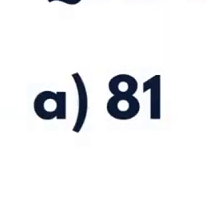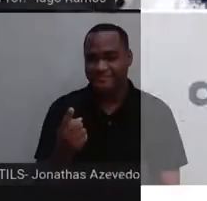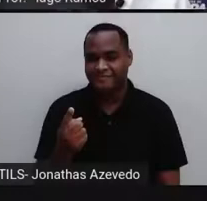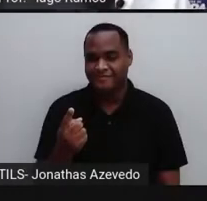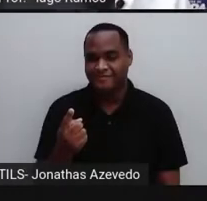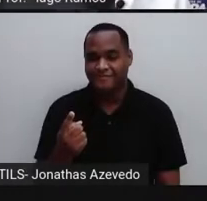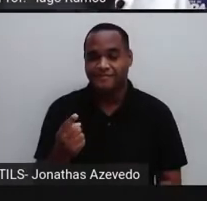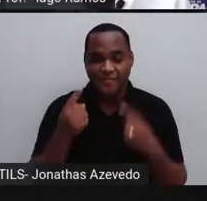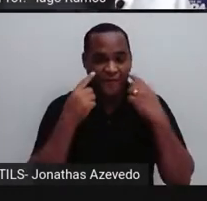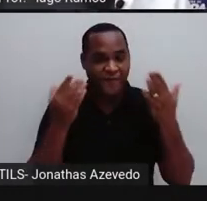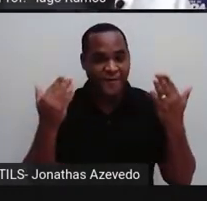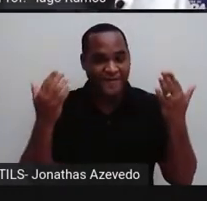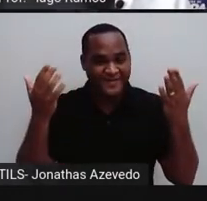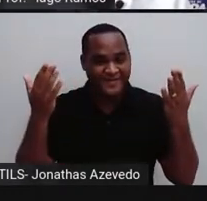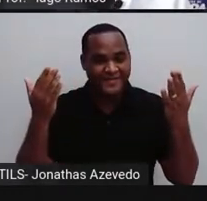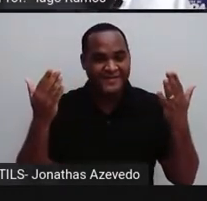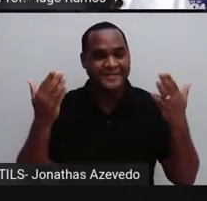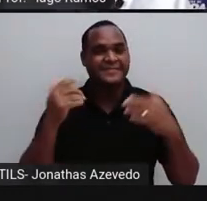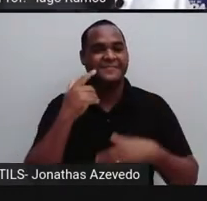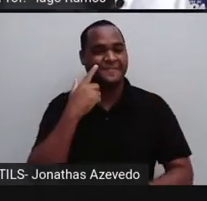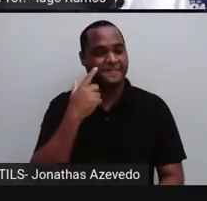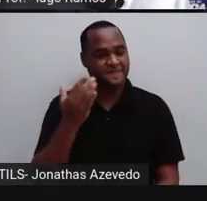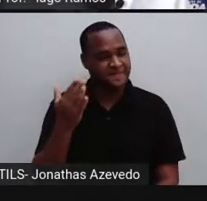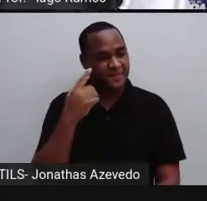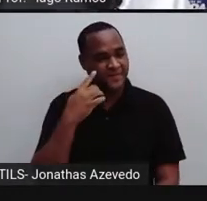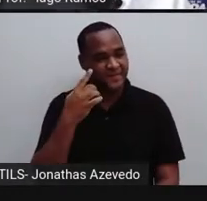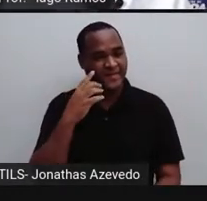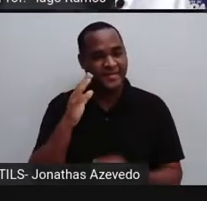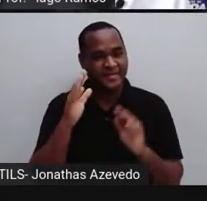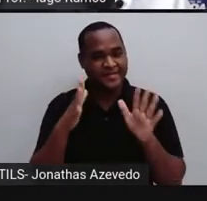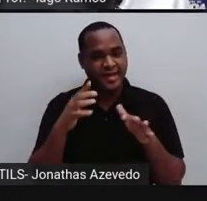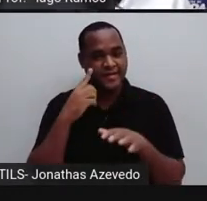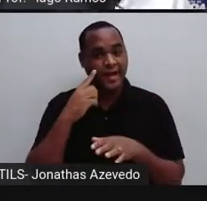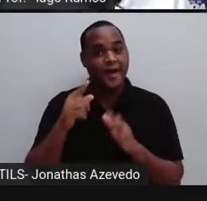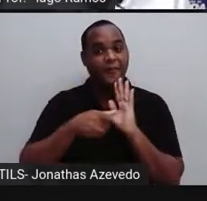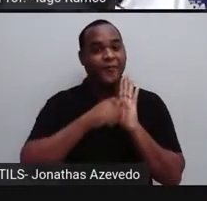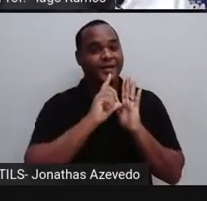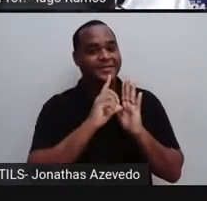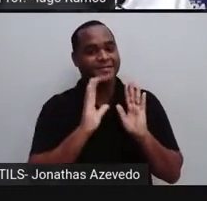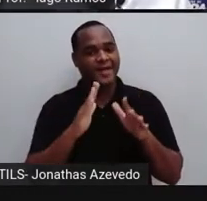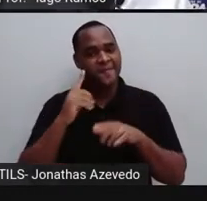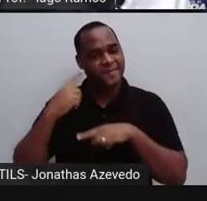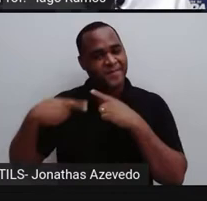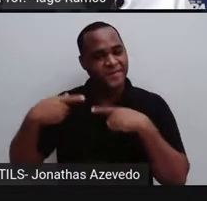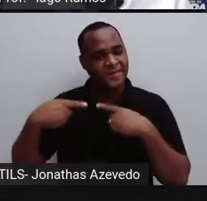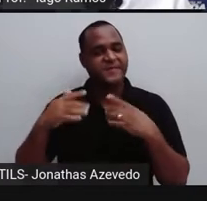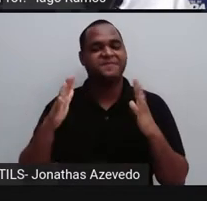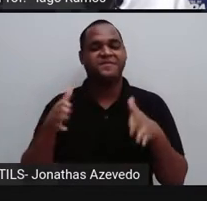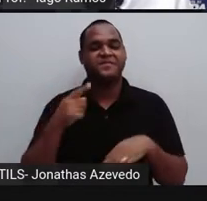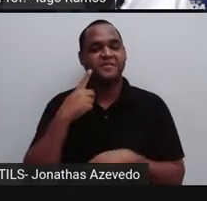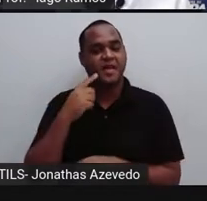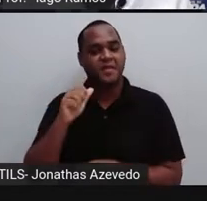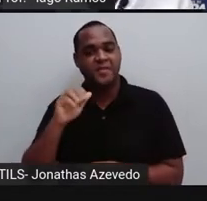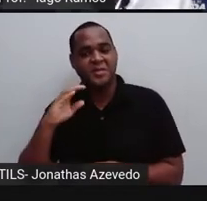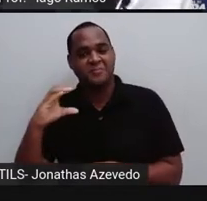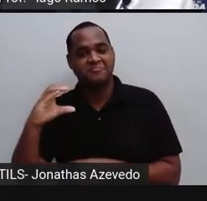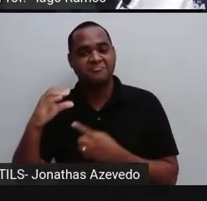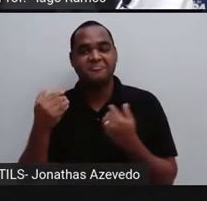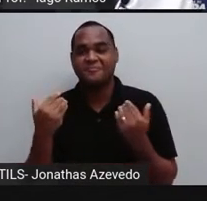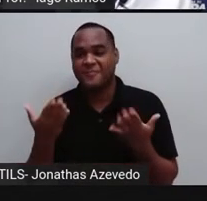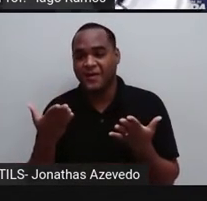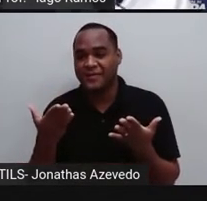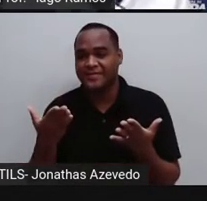Vamos lá? E a gente já fez o suspense, hein? Letra A, letra B ou letra C. O